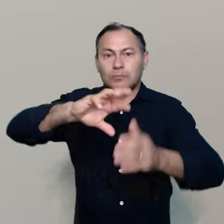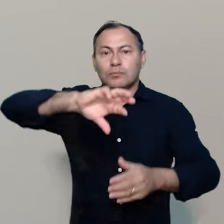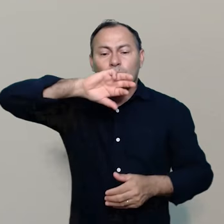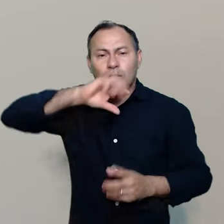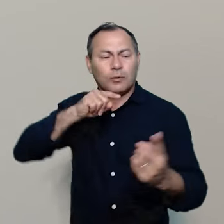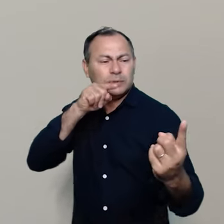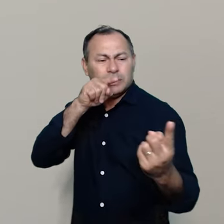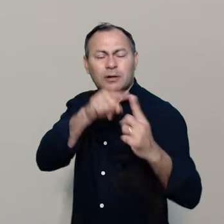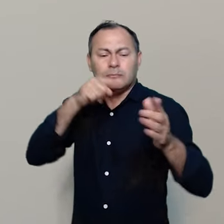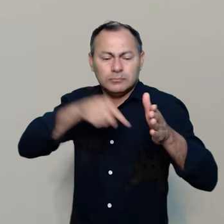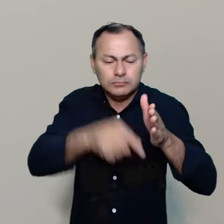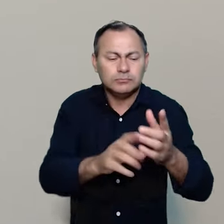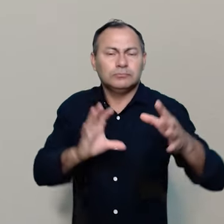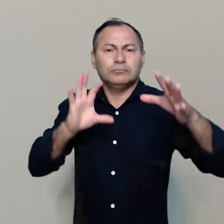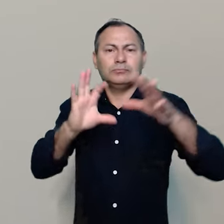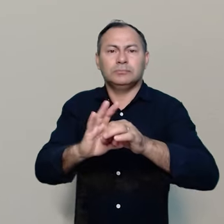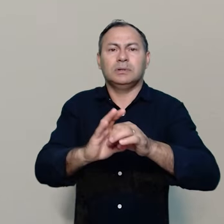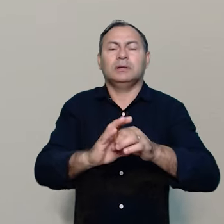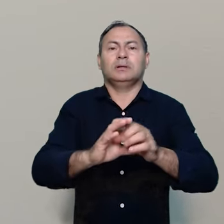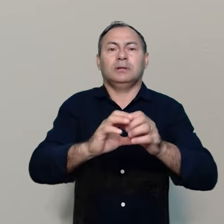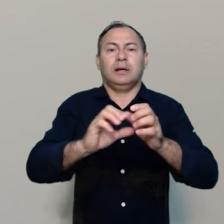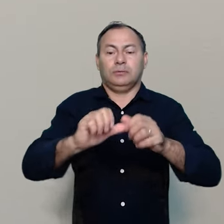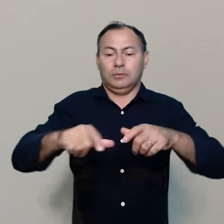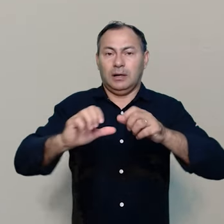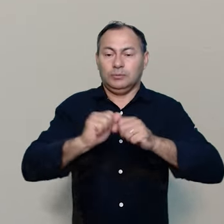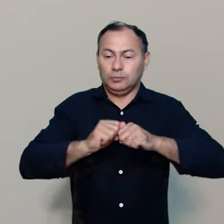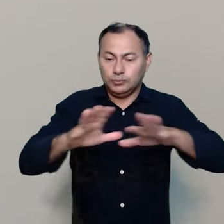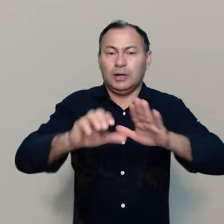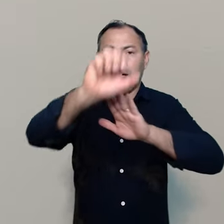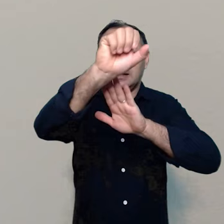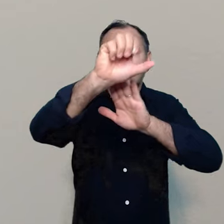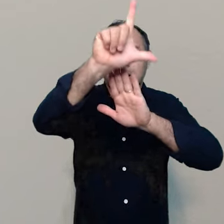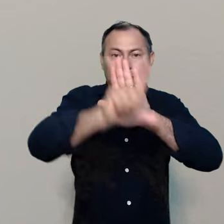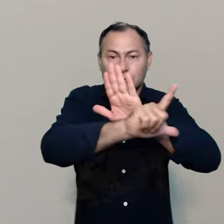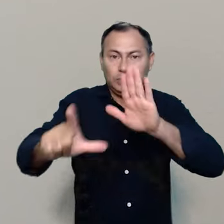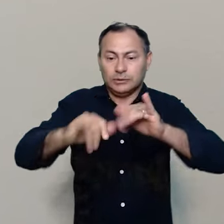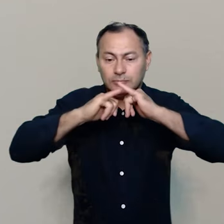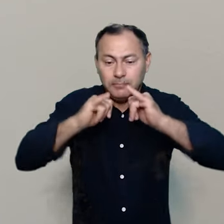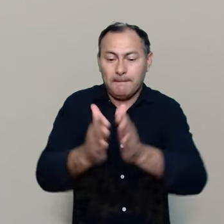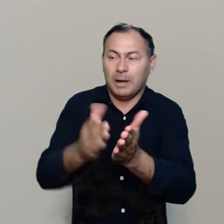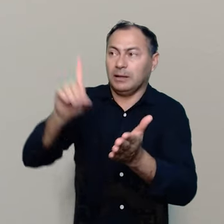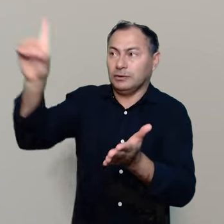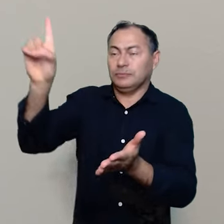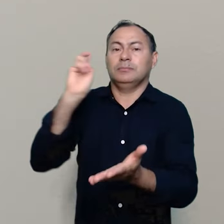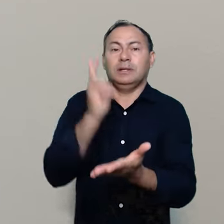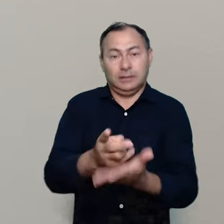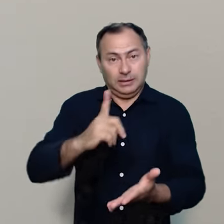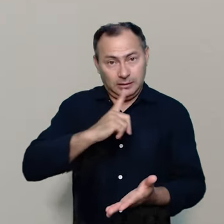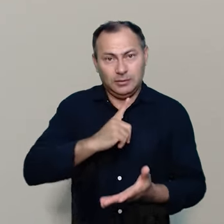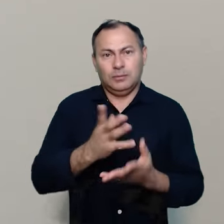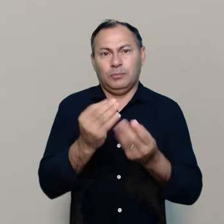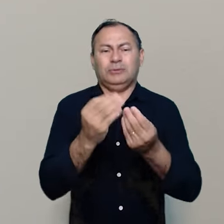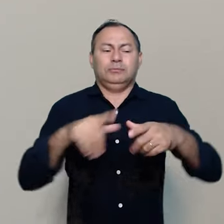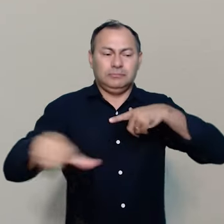objetivos a profunda fusão entre a ação litúrgica e o anúncio da Palavra de Deus. Embora tenha havido